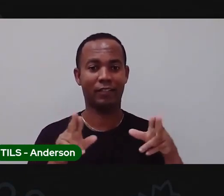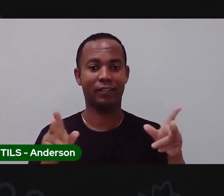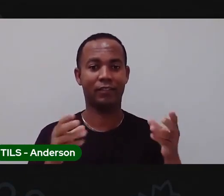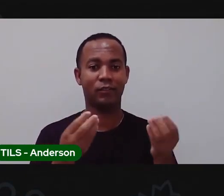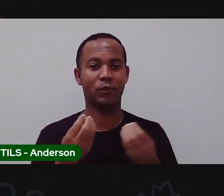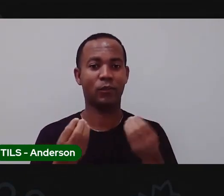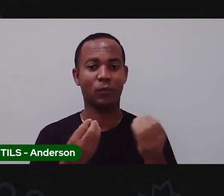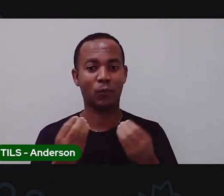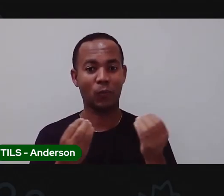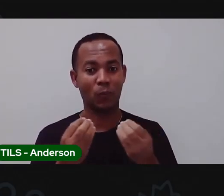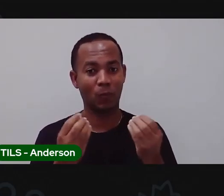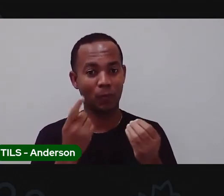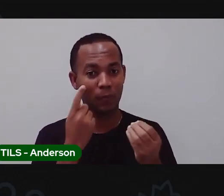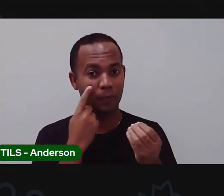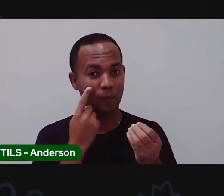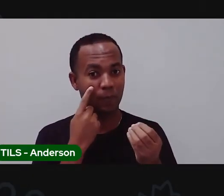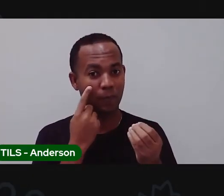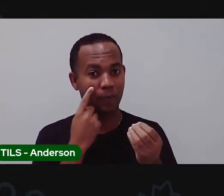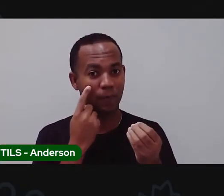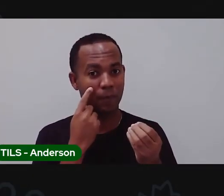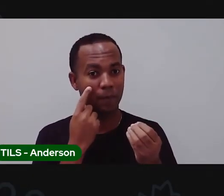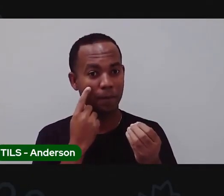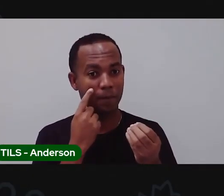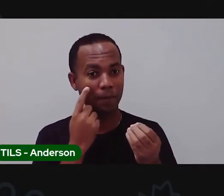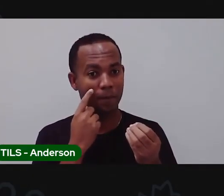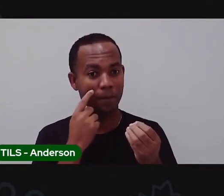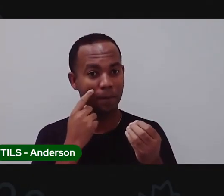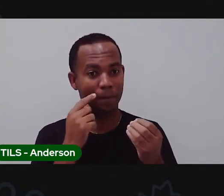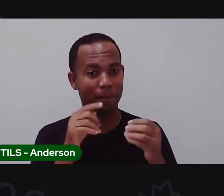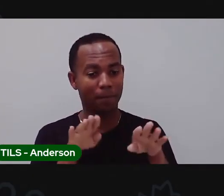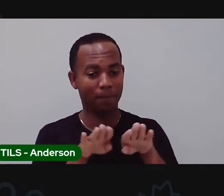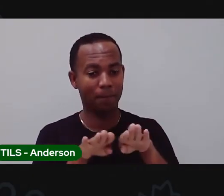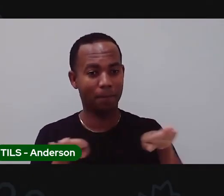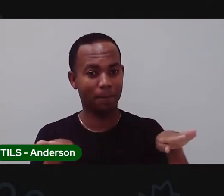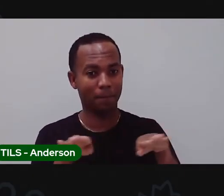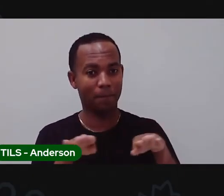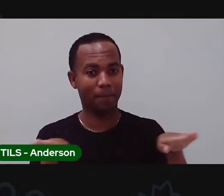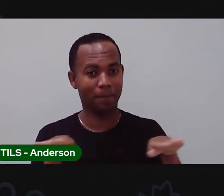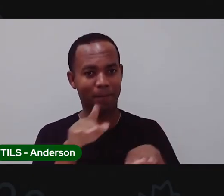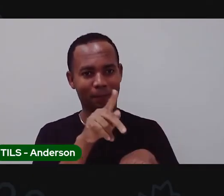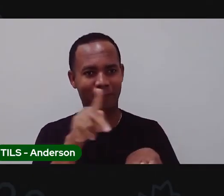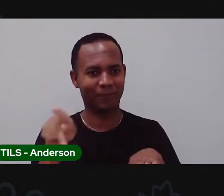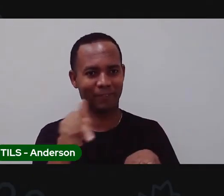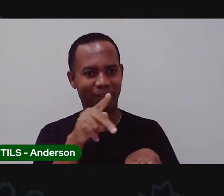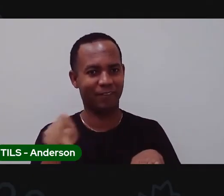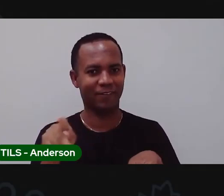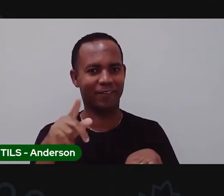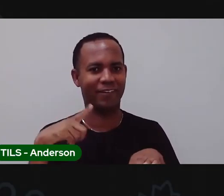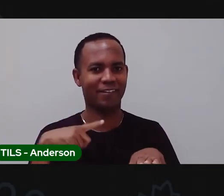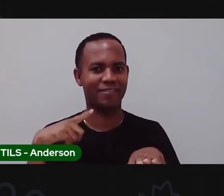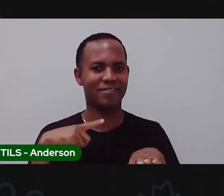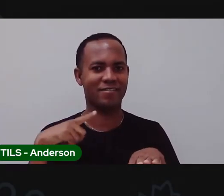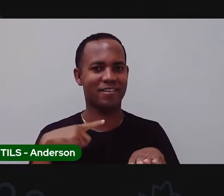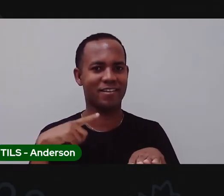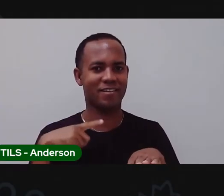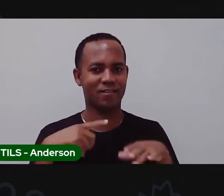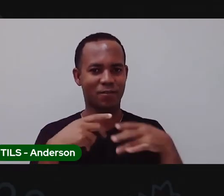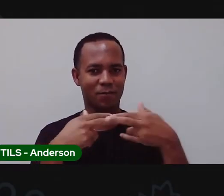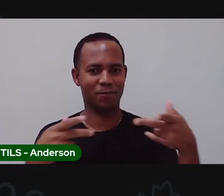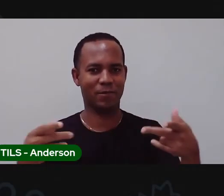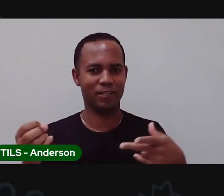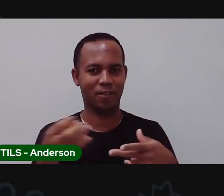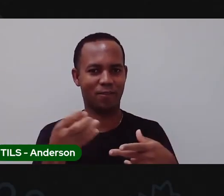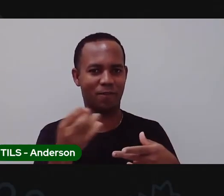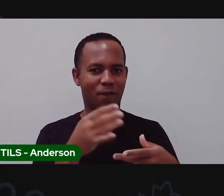Sinal de que teremos algo a fazer nesta mesa aqui, porque ela só aparece quando a Pró-Maria tem alguma coisa de inusitada, de